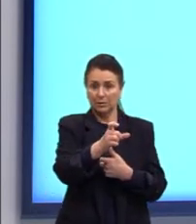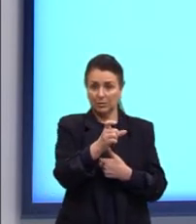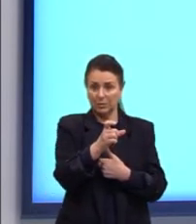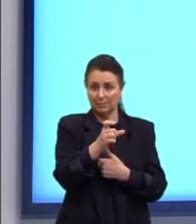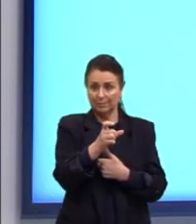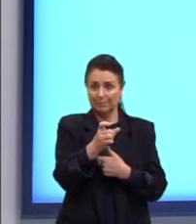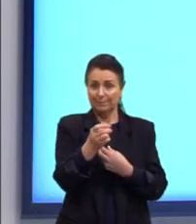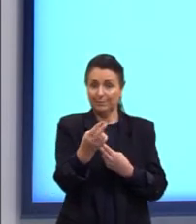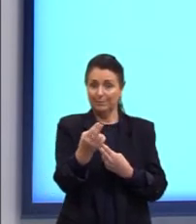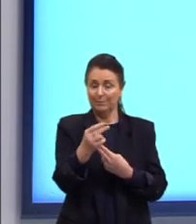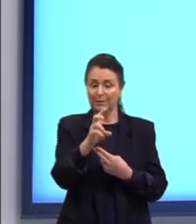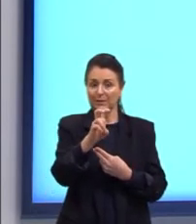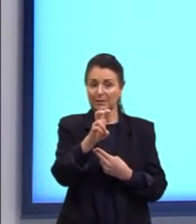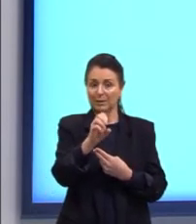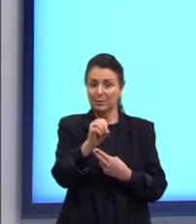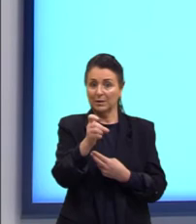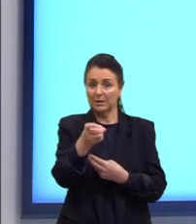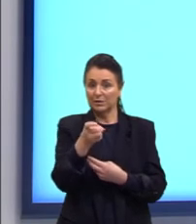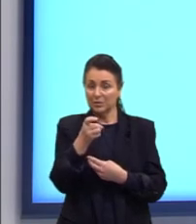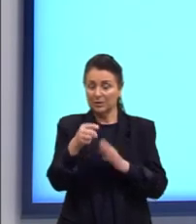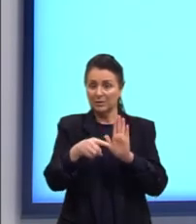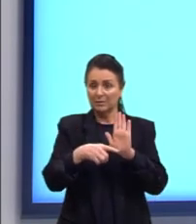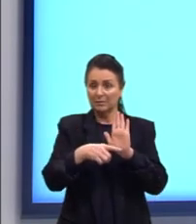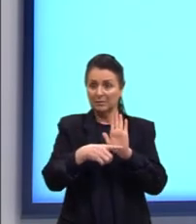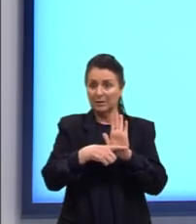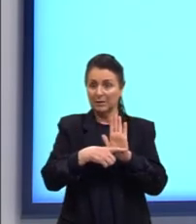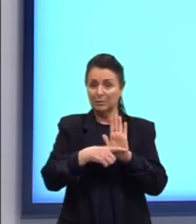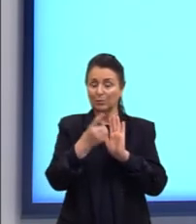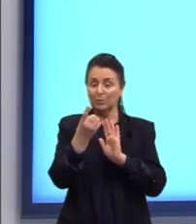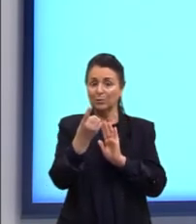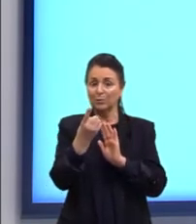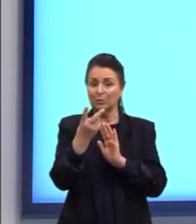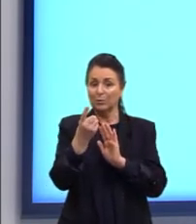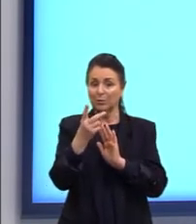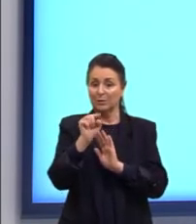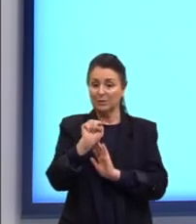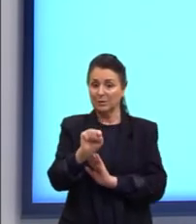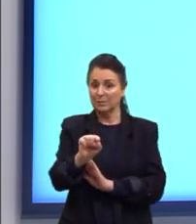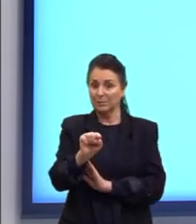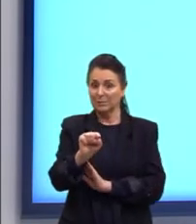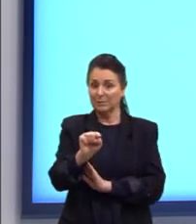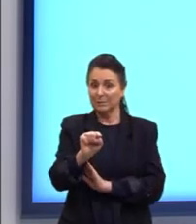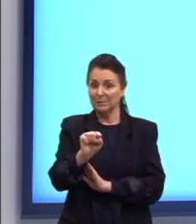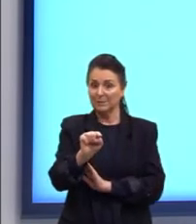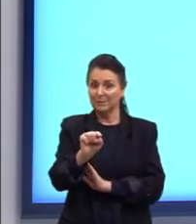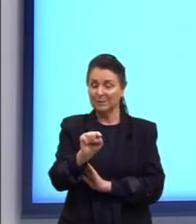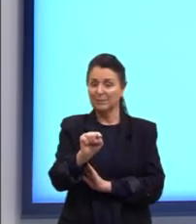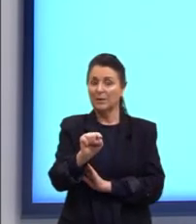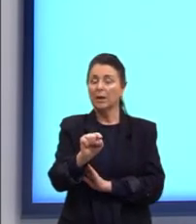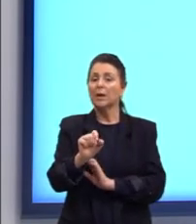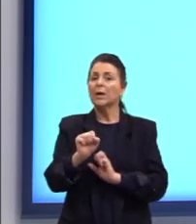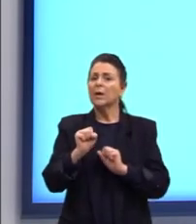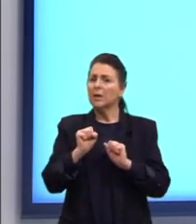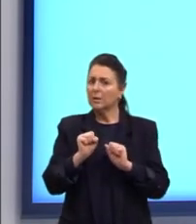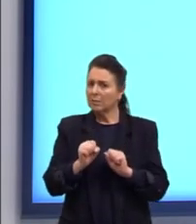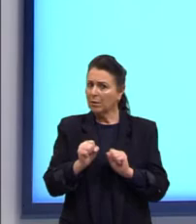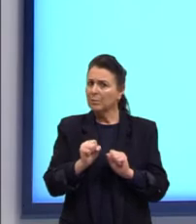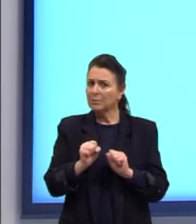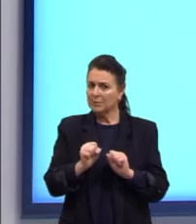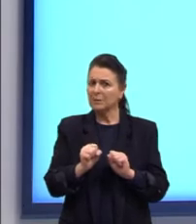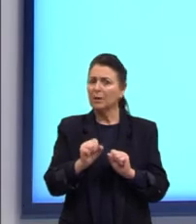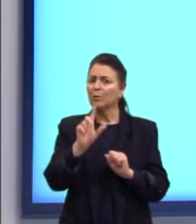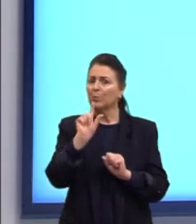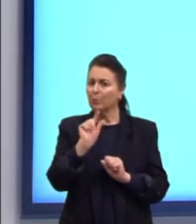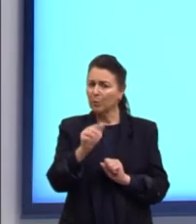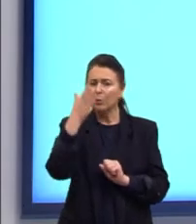igual a 50X menos R$ 12.000,00. Então, aqui a gente envolvia um pouco da noção de função,